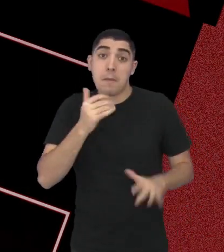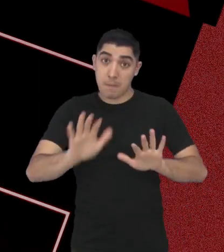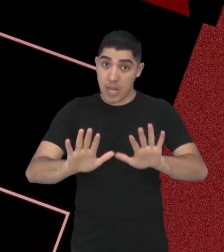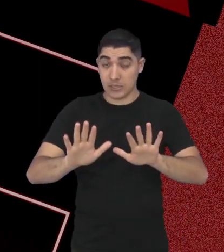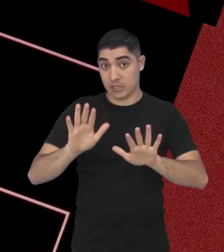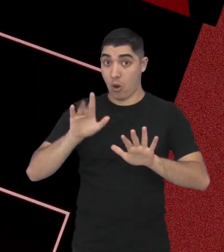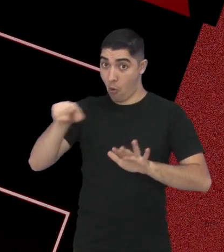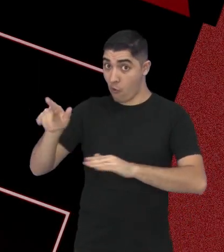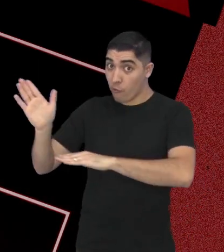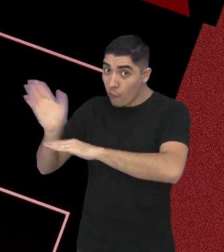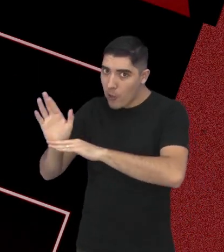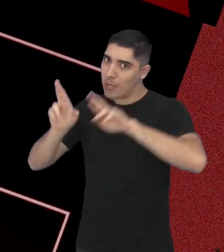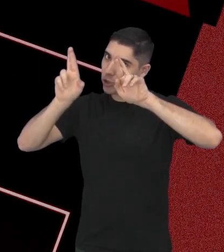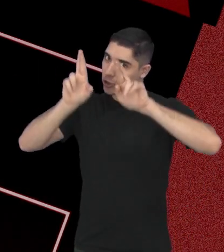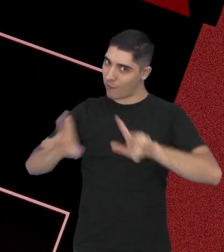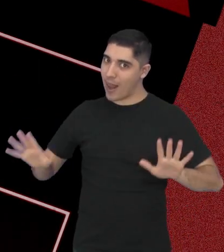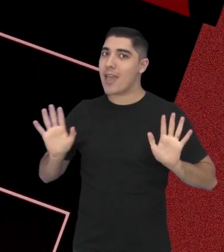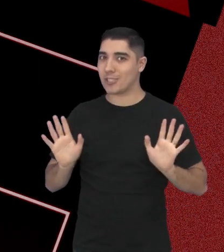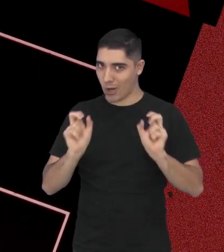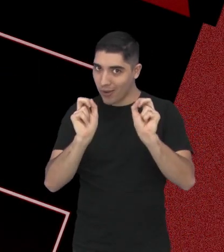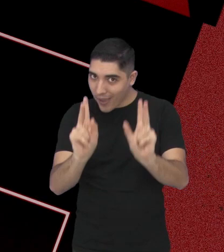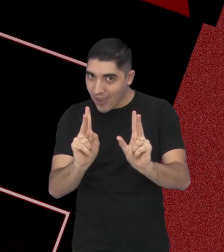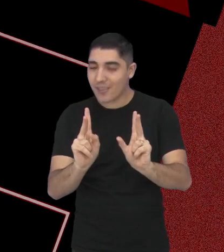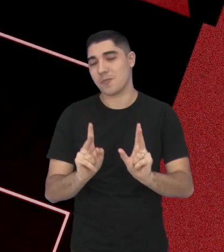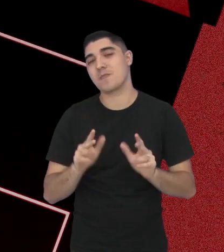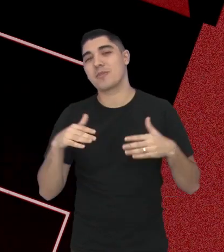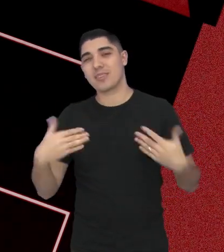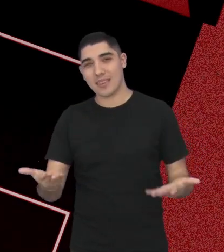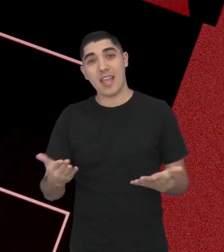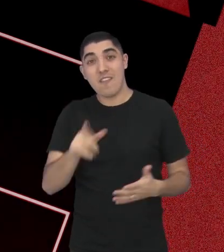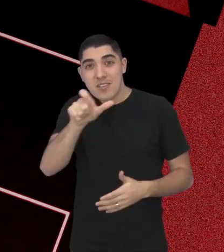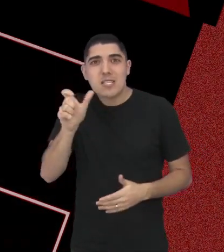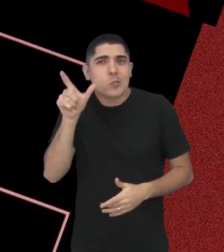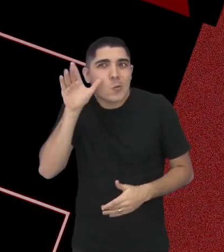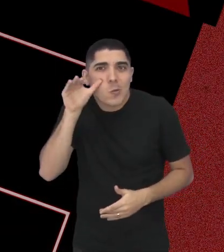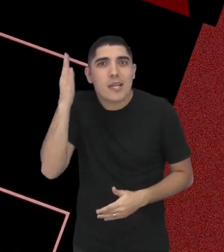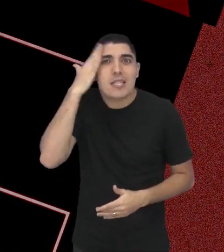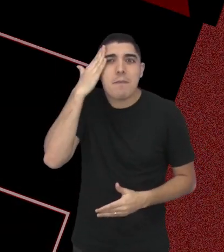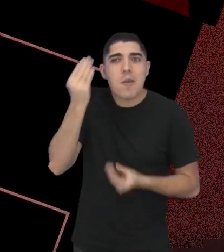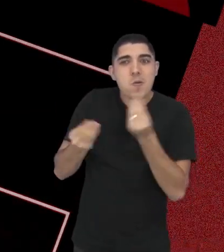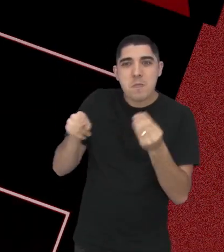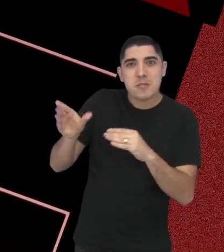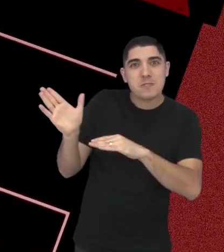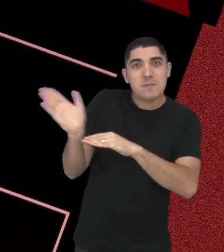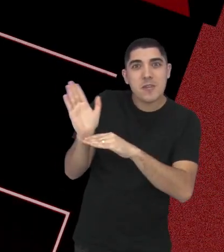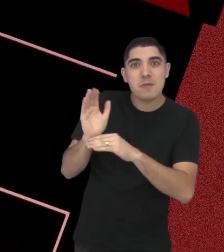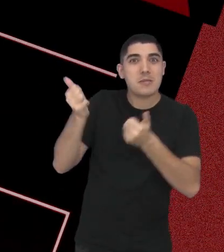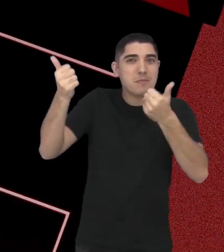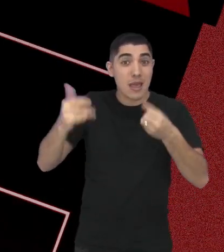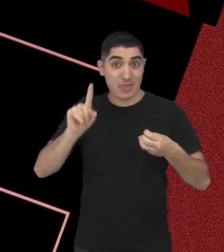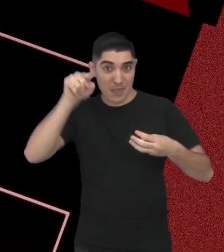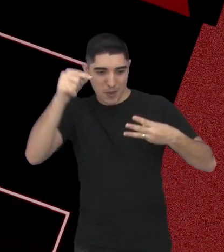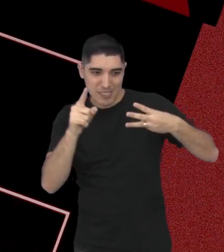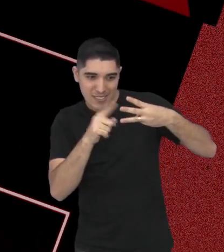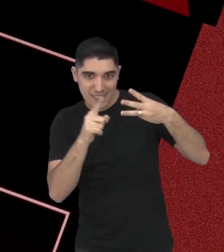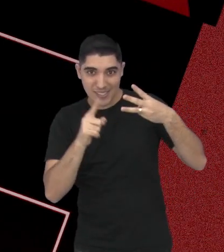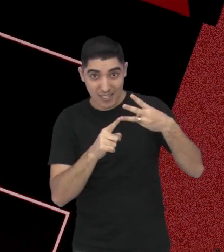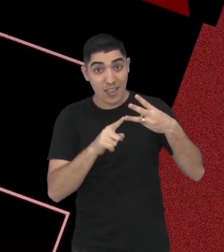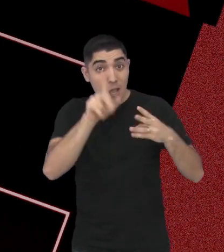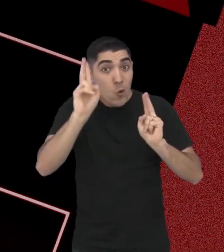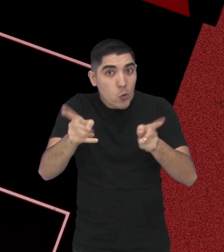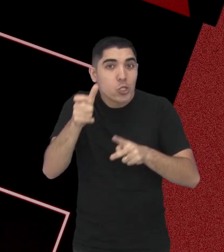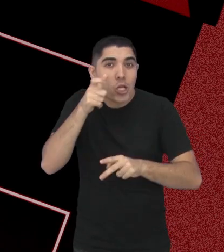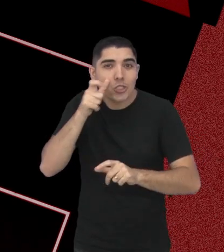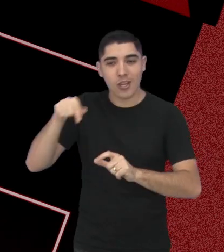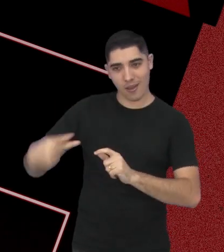adianto que no filme a história não vai por esse caminho, não, viu? Vocês ficaram curiosos, então, para saber sobre o segundo e o terceiro filme? Então,